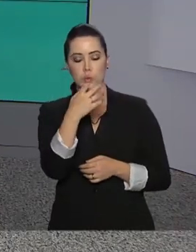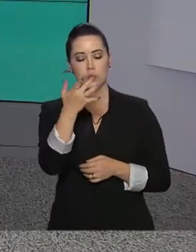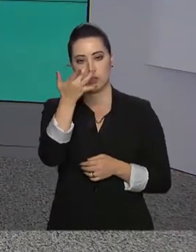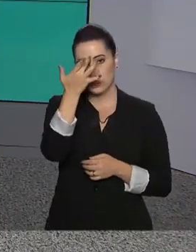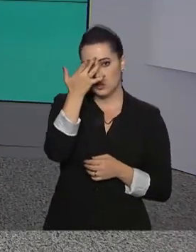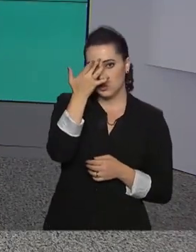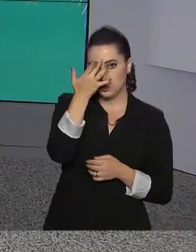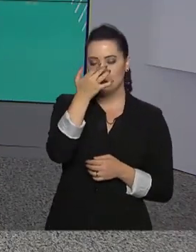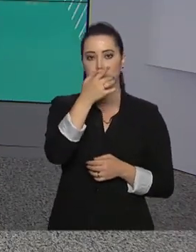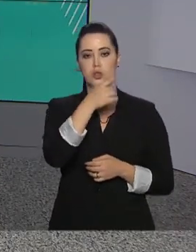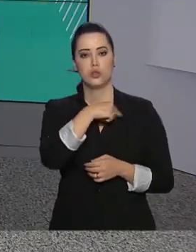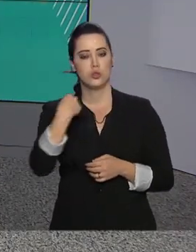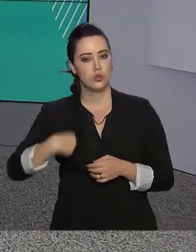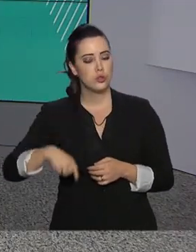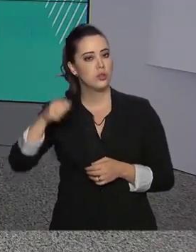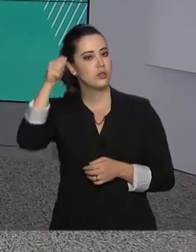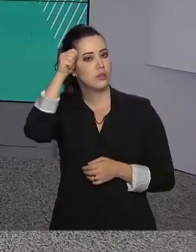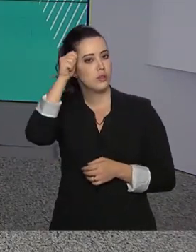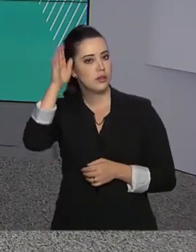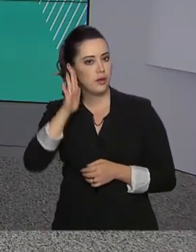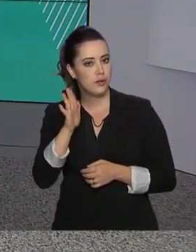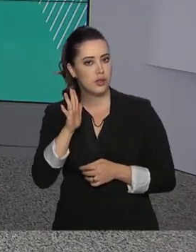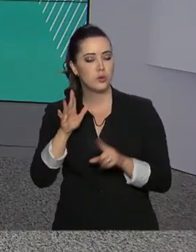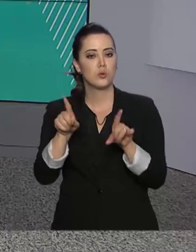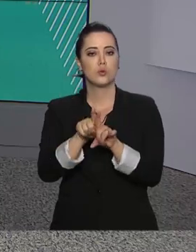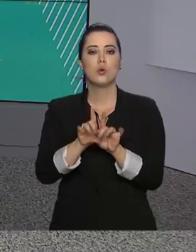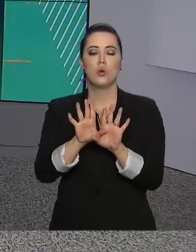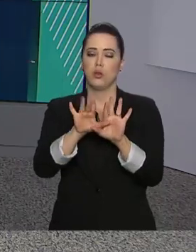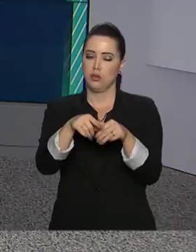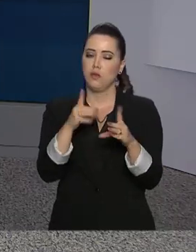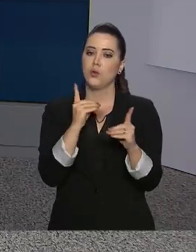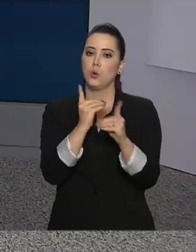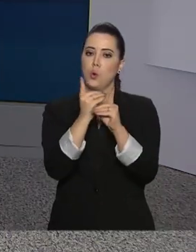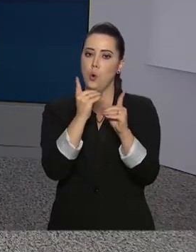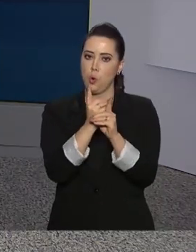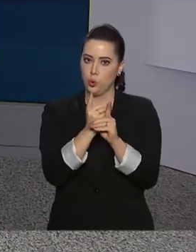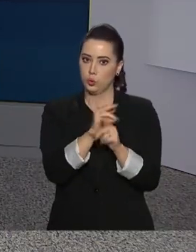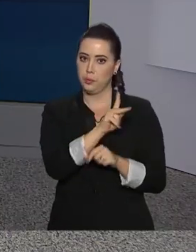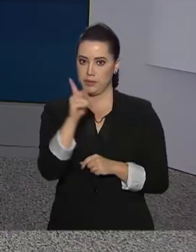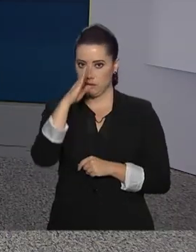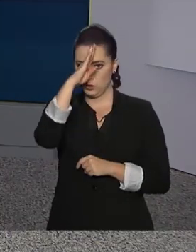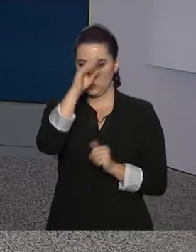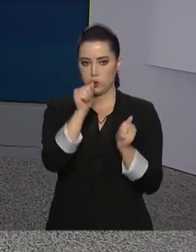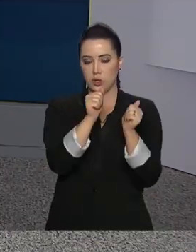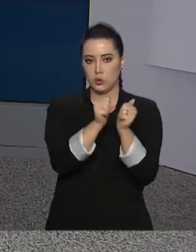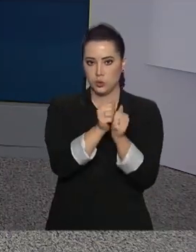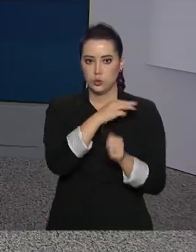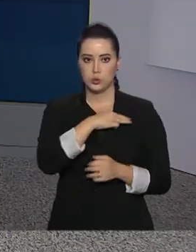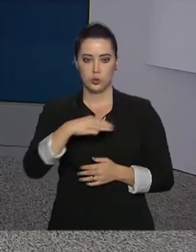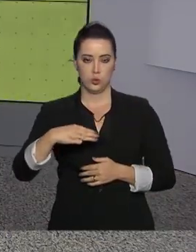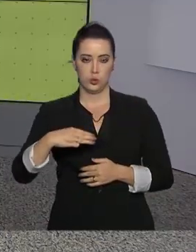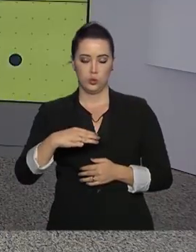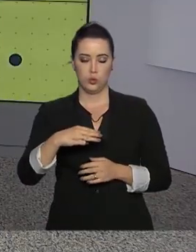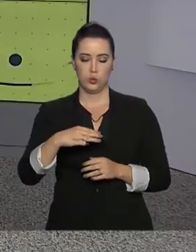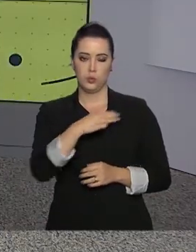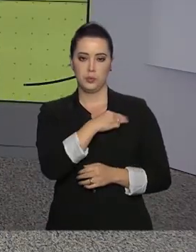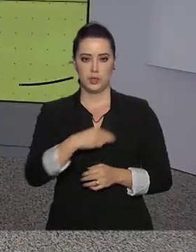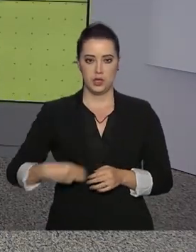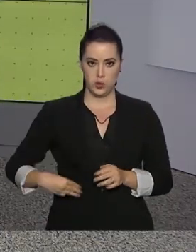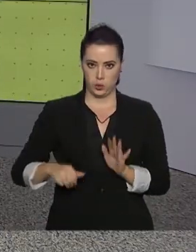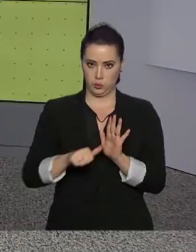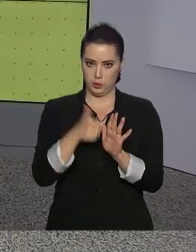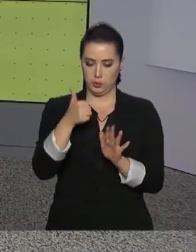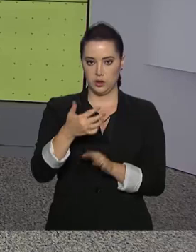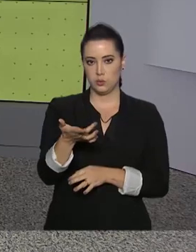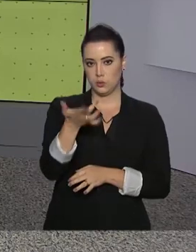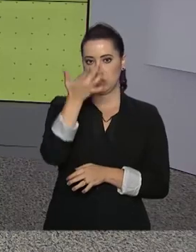E agora há pouco terminou mais um encontro bilateral do presidente Jair Bolsonaro, desta vez com o primeiro-ministro indiano. A repórter